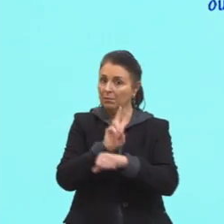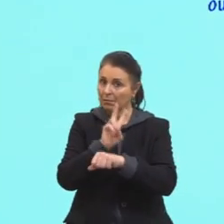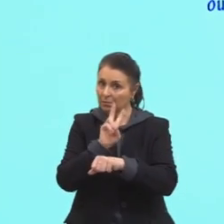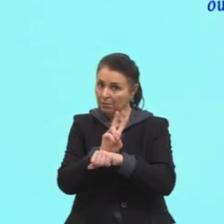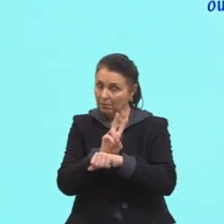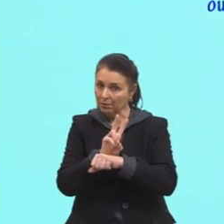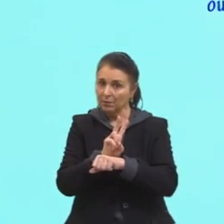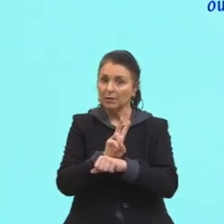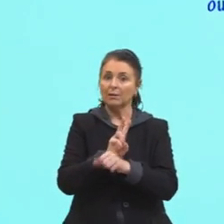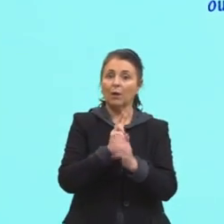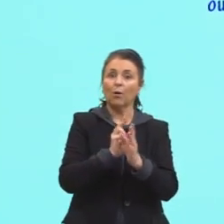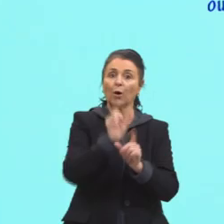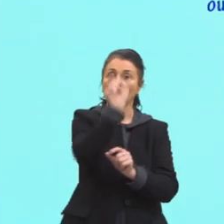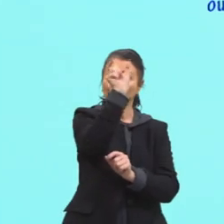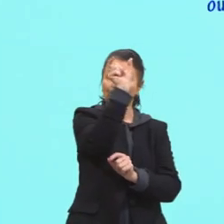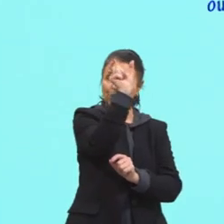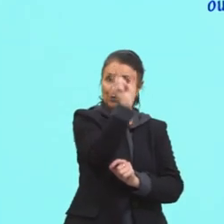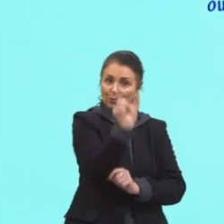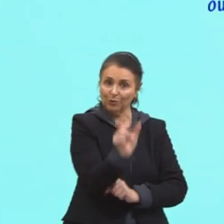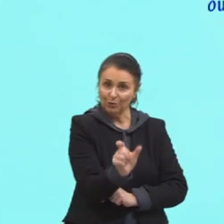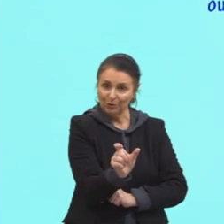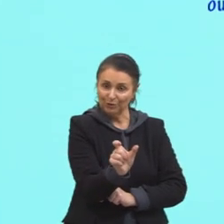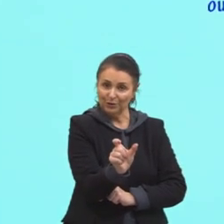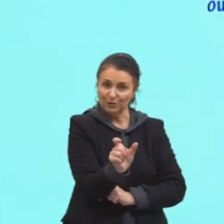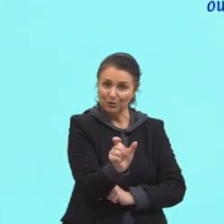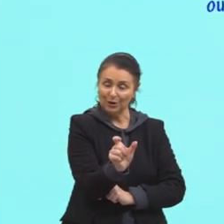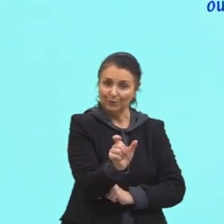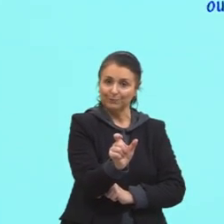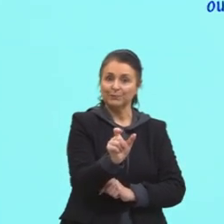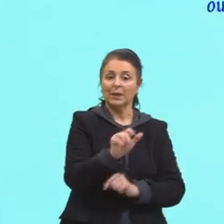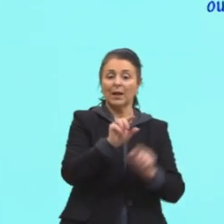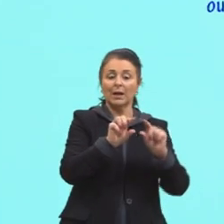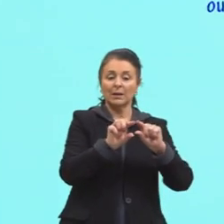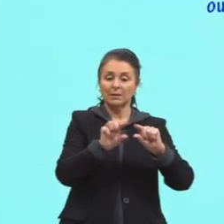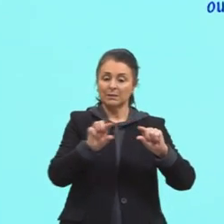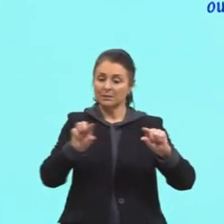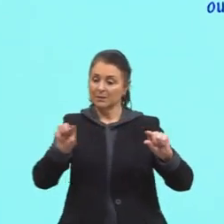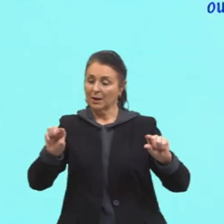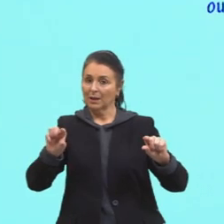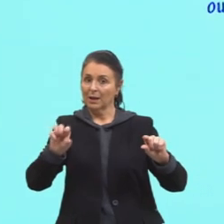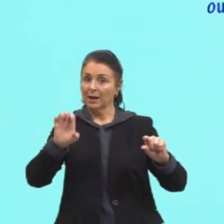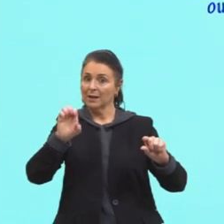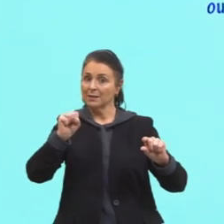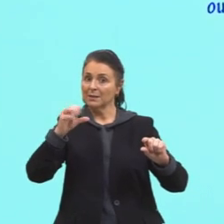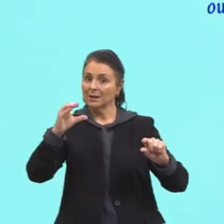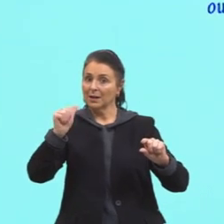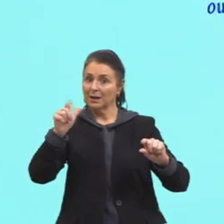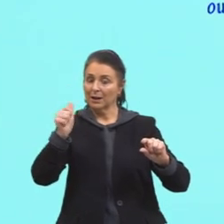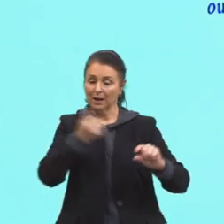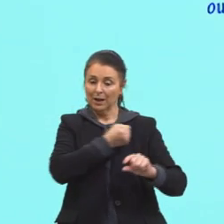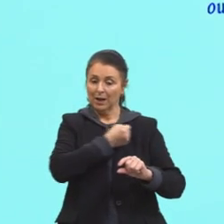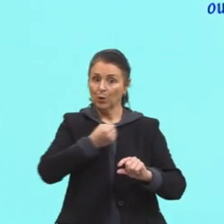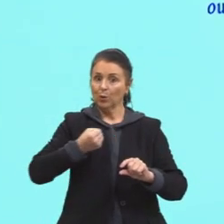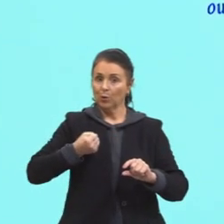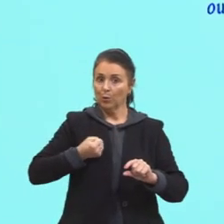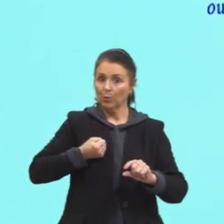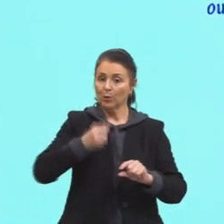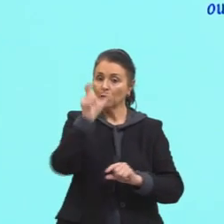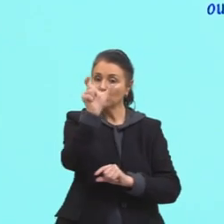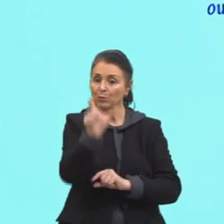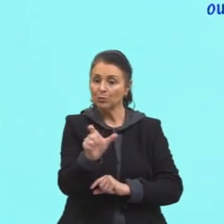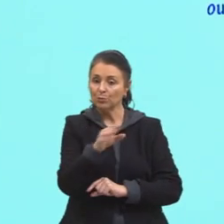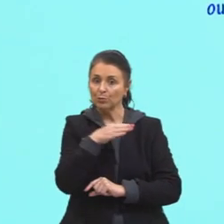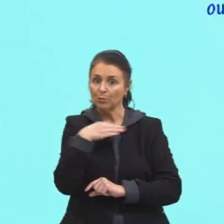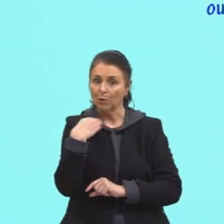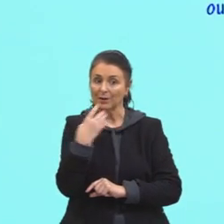sempre no eixo vertical. No nosso eixo horizontal, a escala, nesse caso aqui, seria o número de óbitos a cada 100